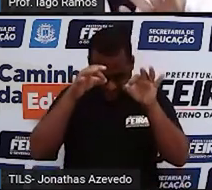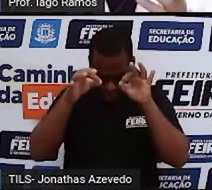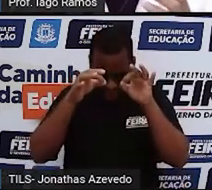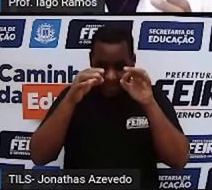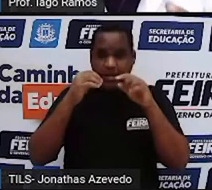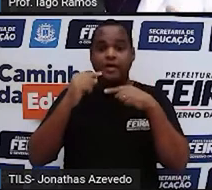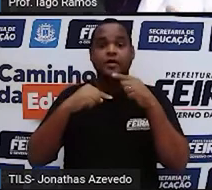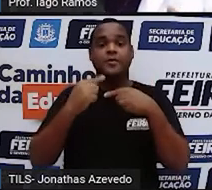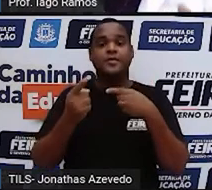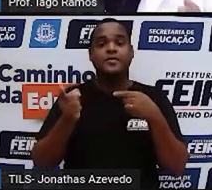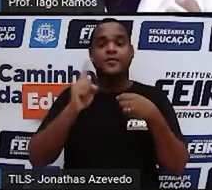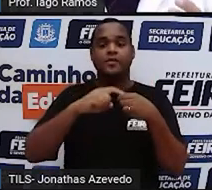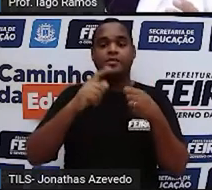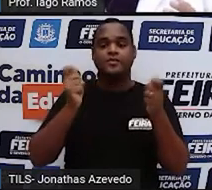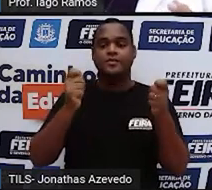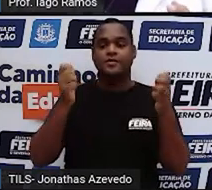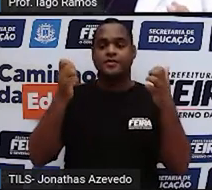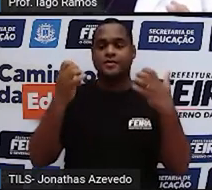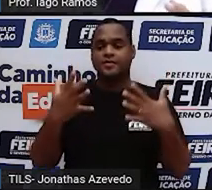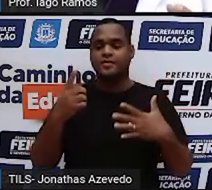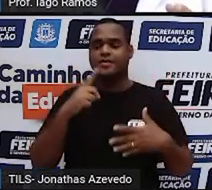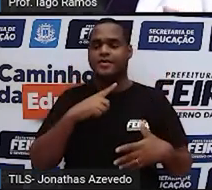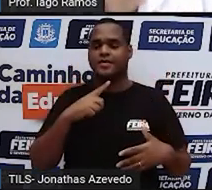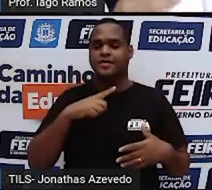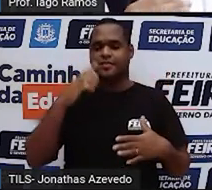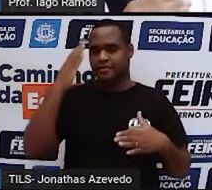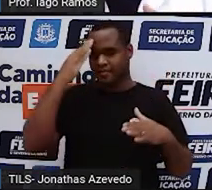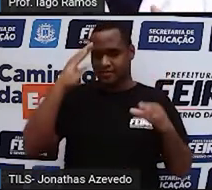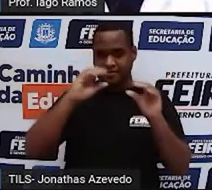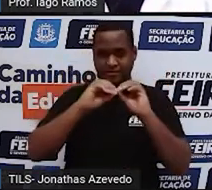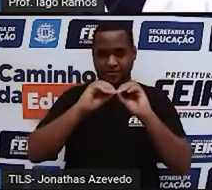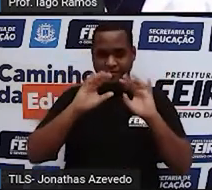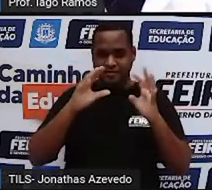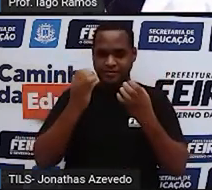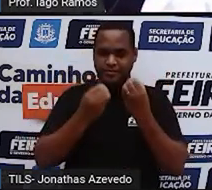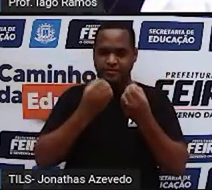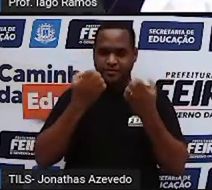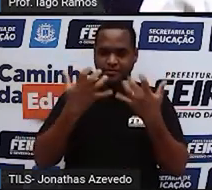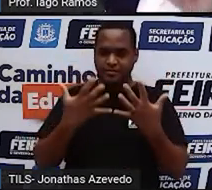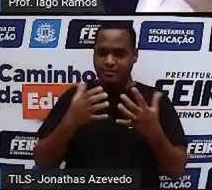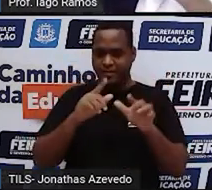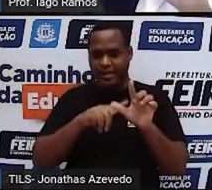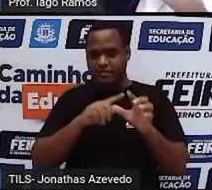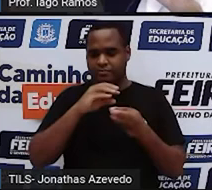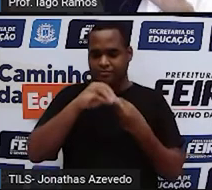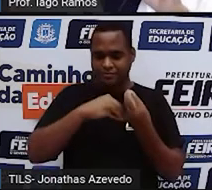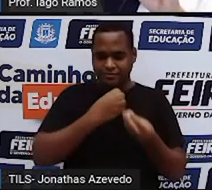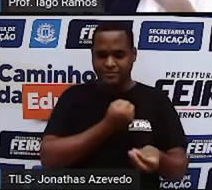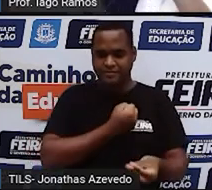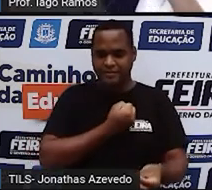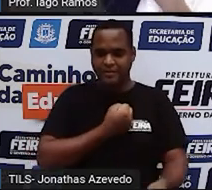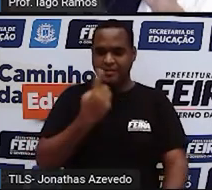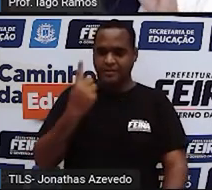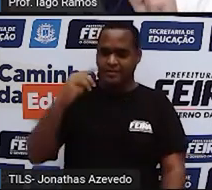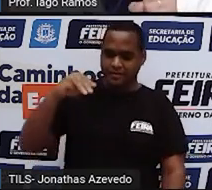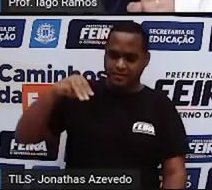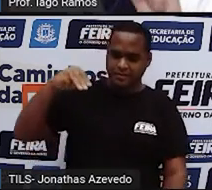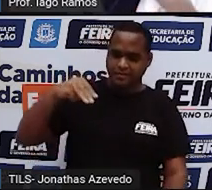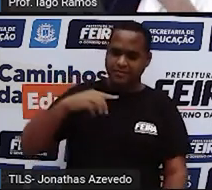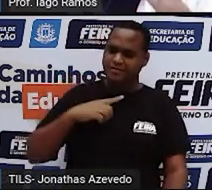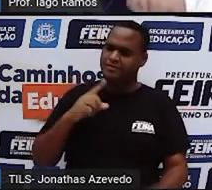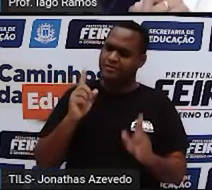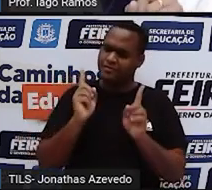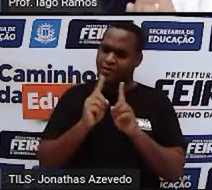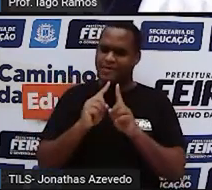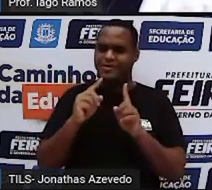a gente volta para poder entender o truque usando a álgebra. Certo? Um minutinho só. Parece pouca coisa